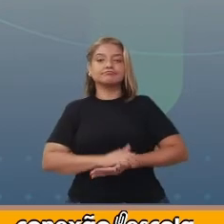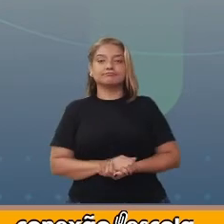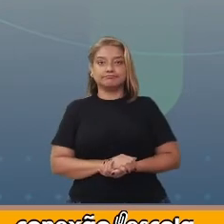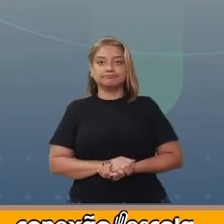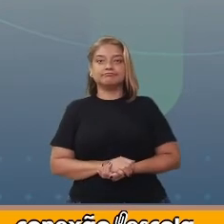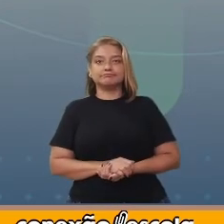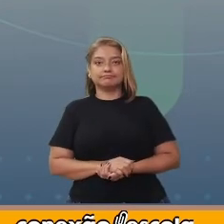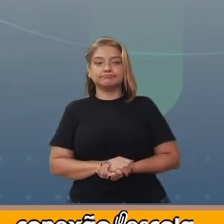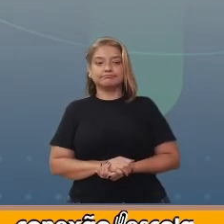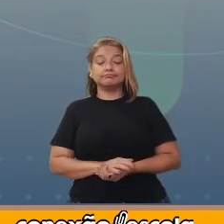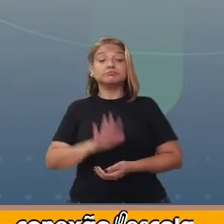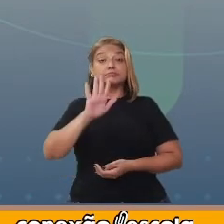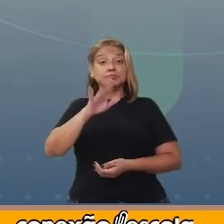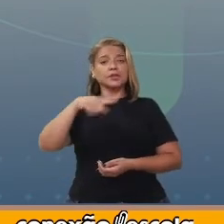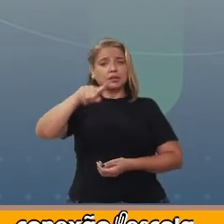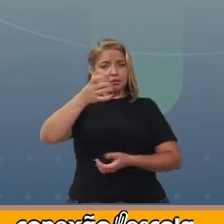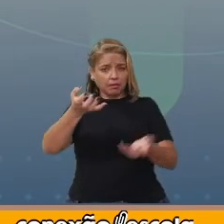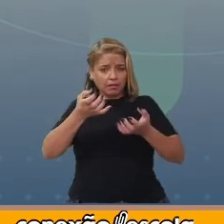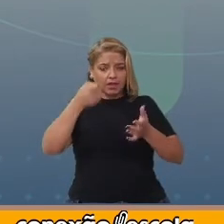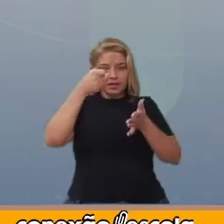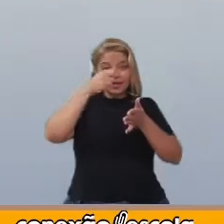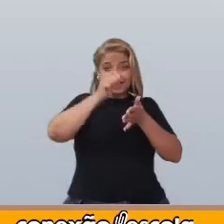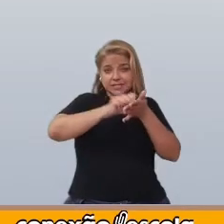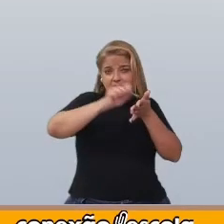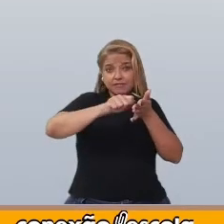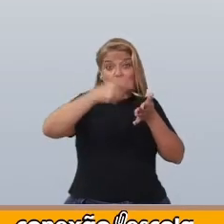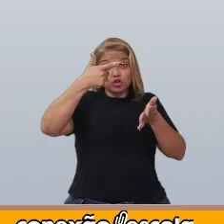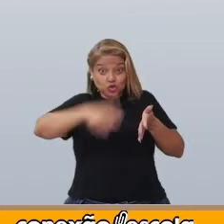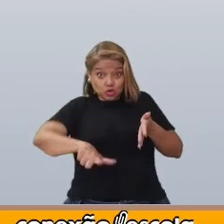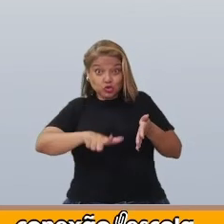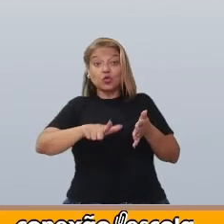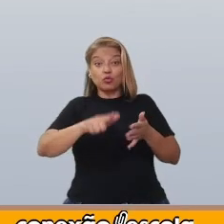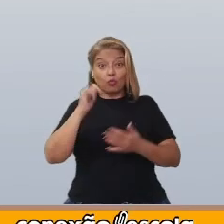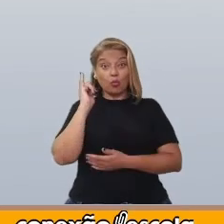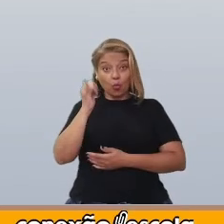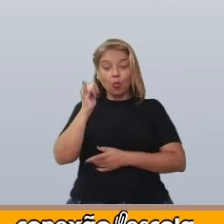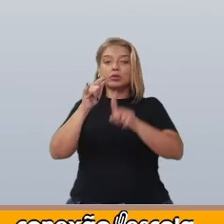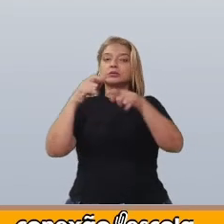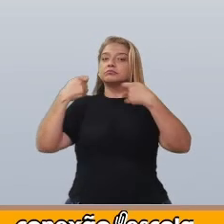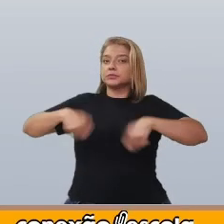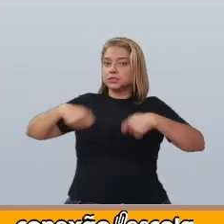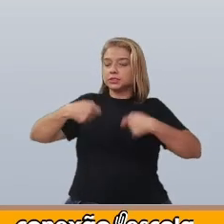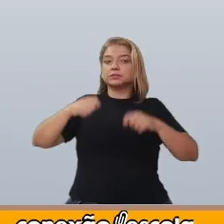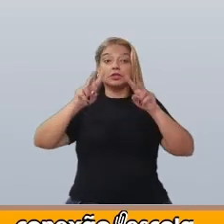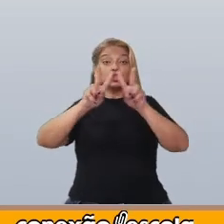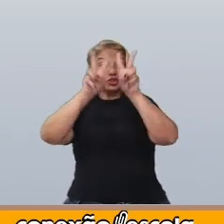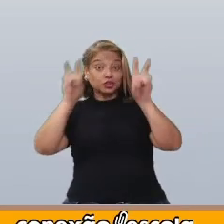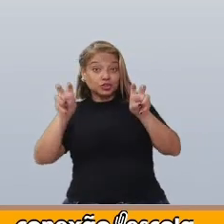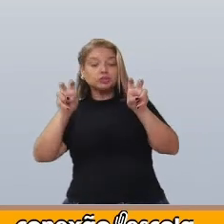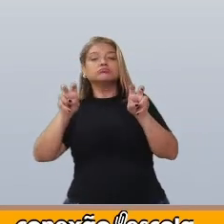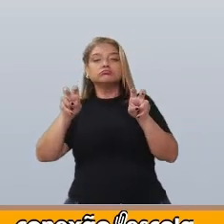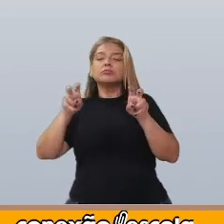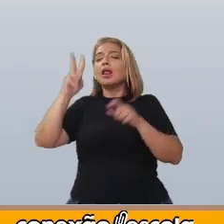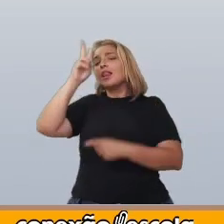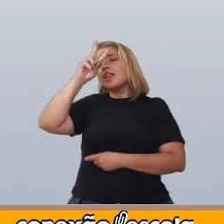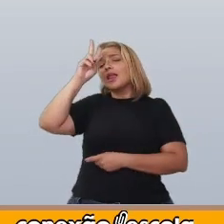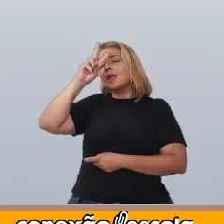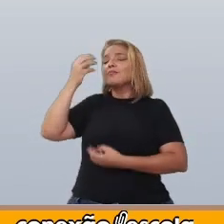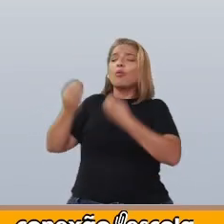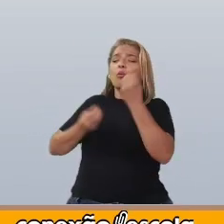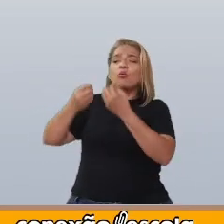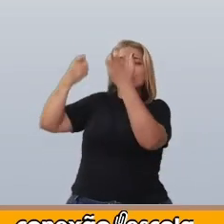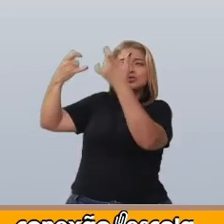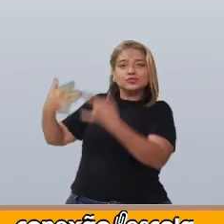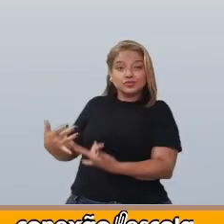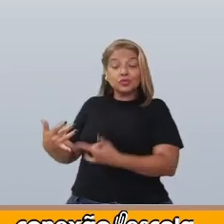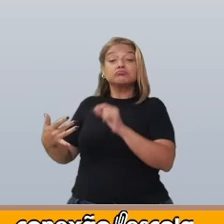Para reescrever um conto é necessário escrever o título, recordar a história,